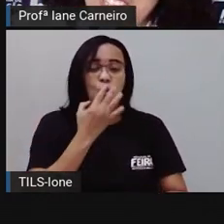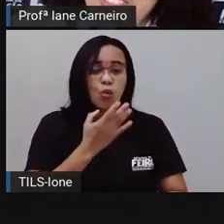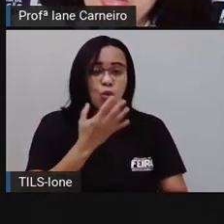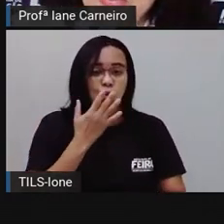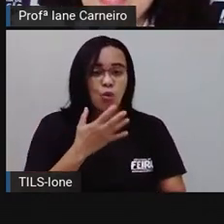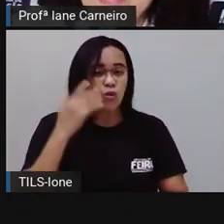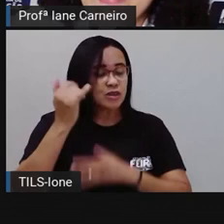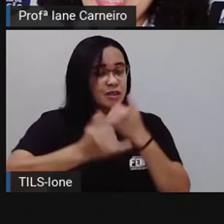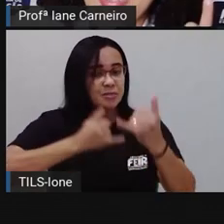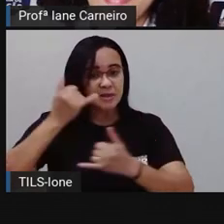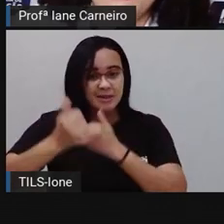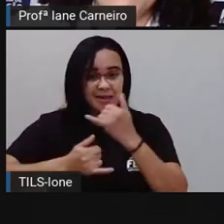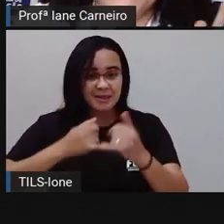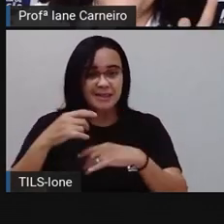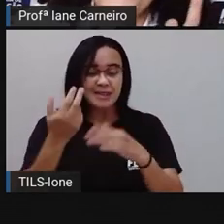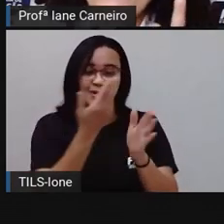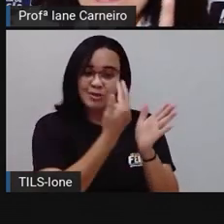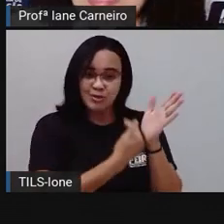arte.